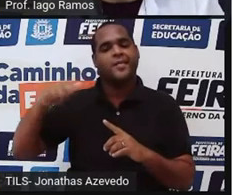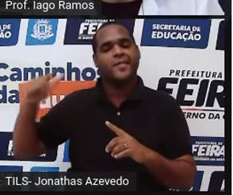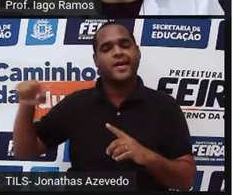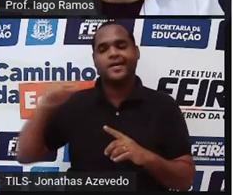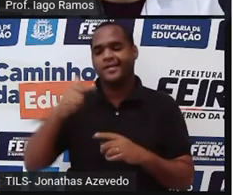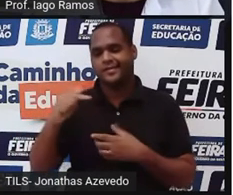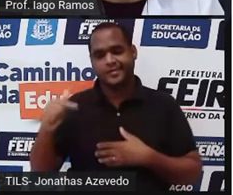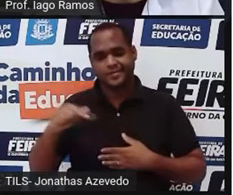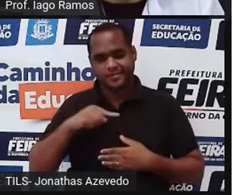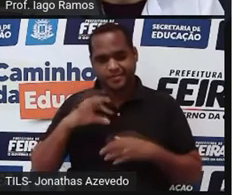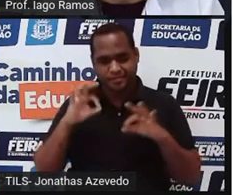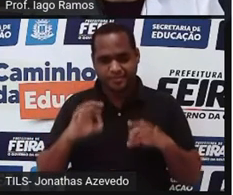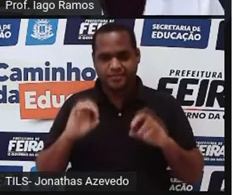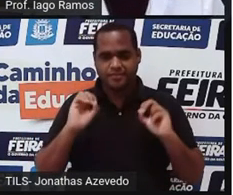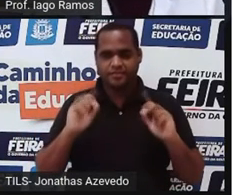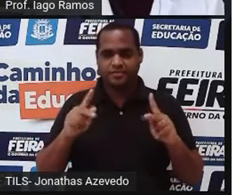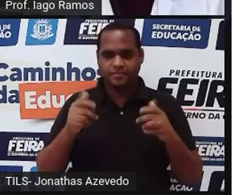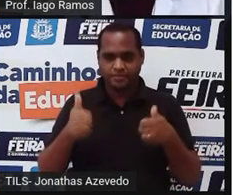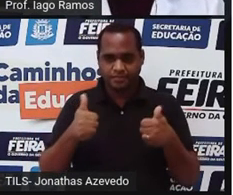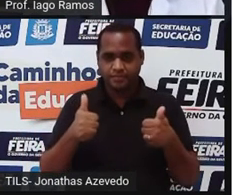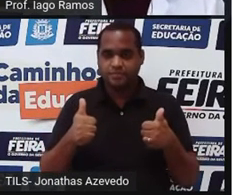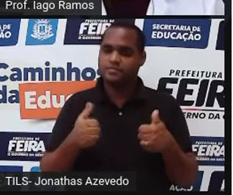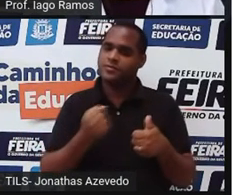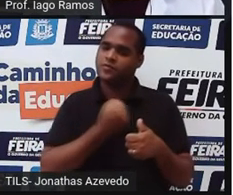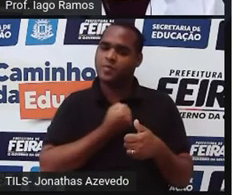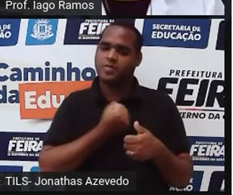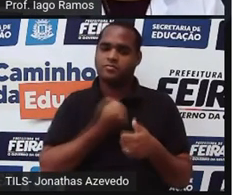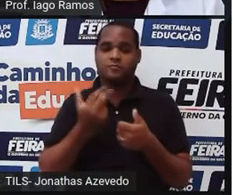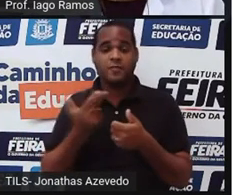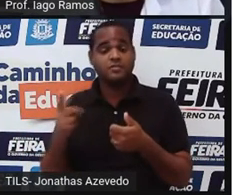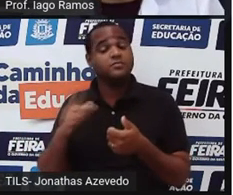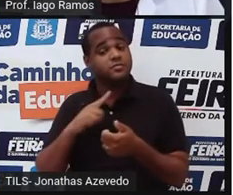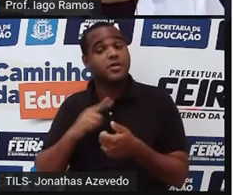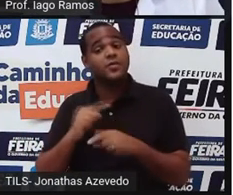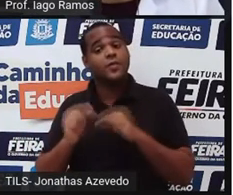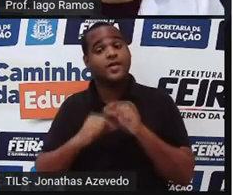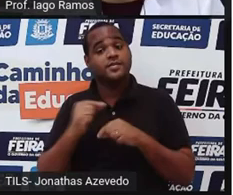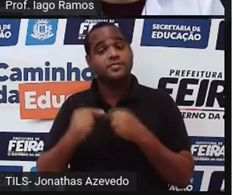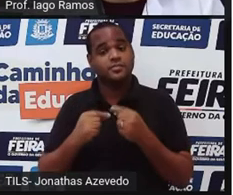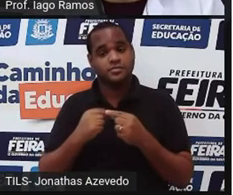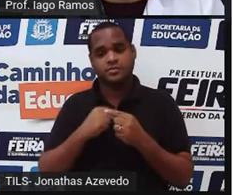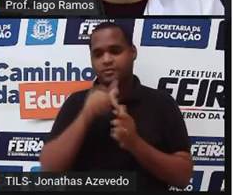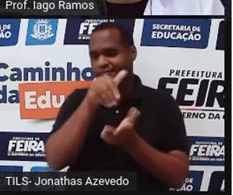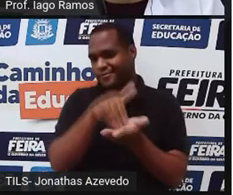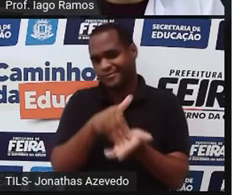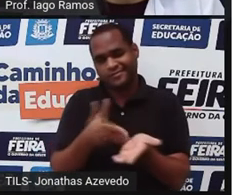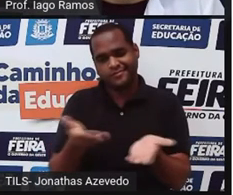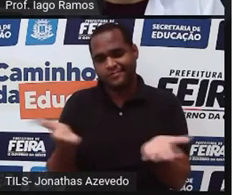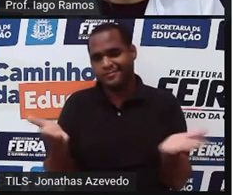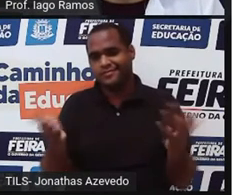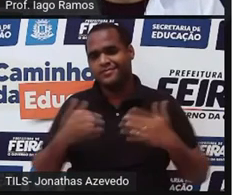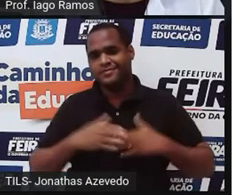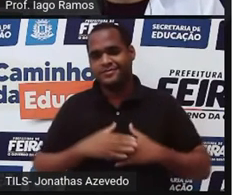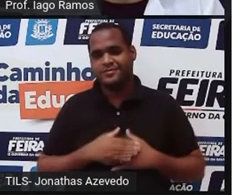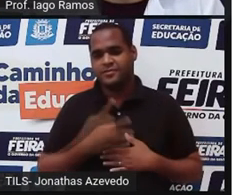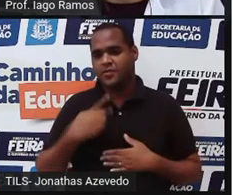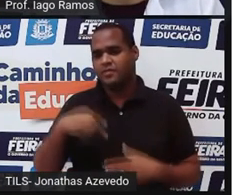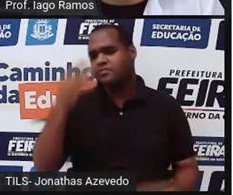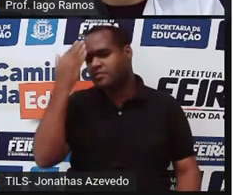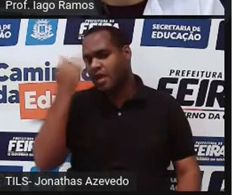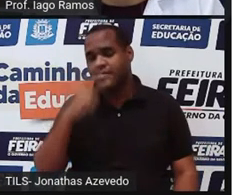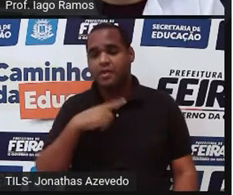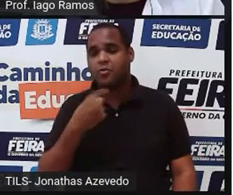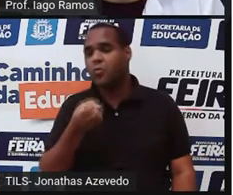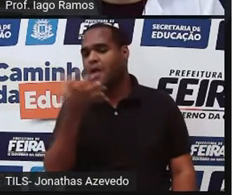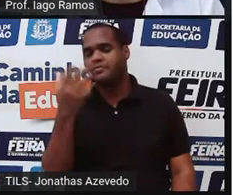infinita ali. Certo? Quantos números irracionais existem? Infinitos. A gente não sabe dizer